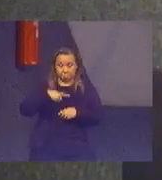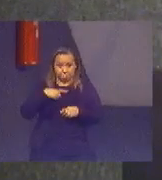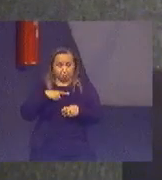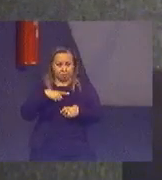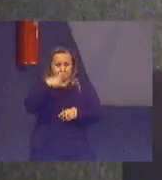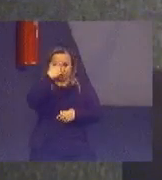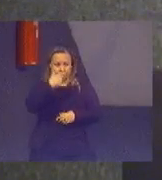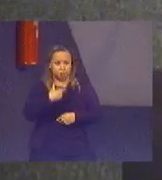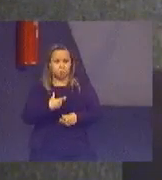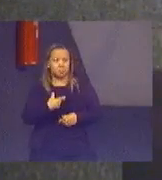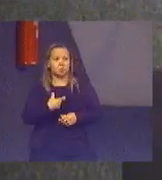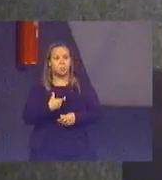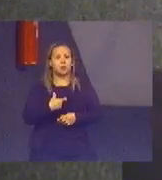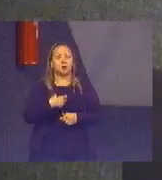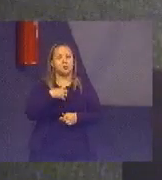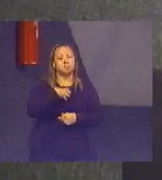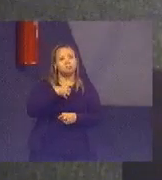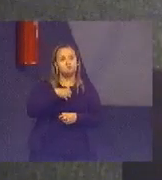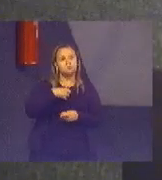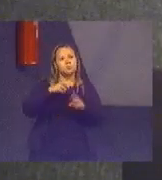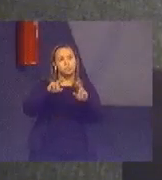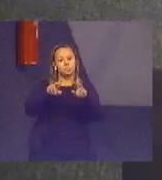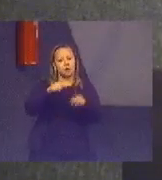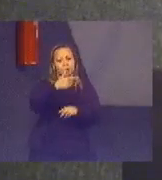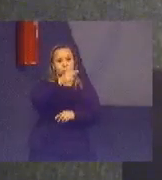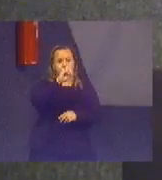diferente do que a gente esperava em 2018,